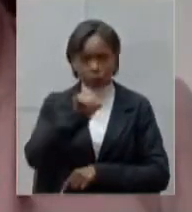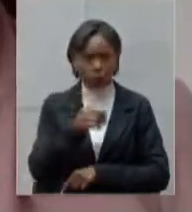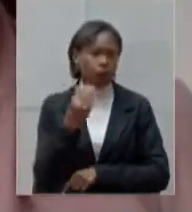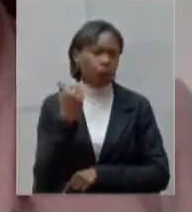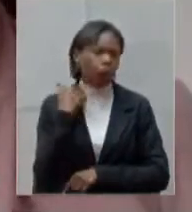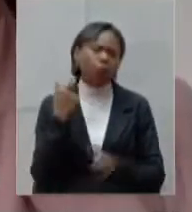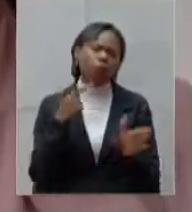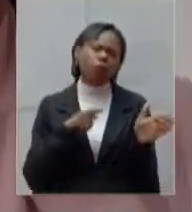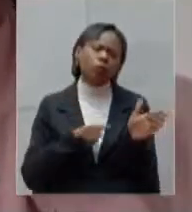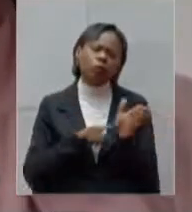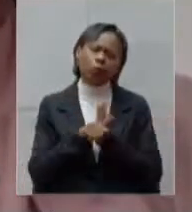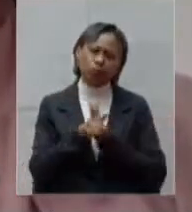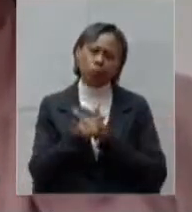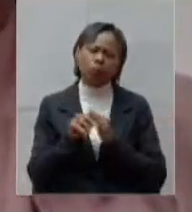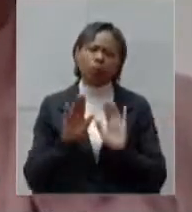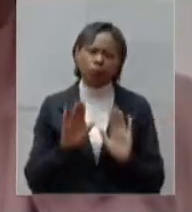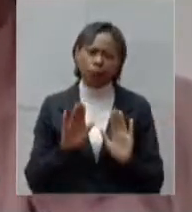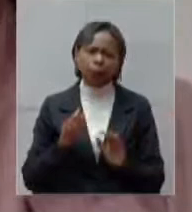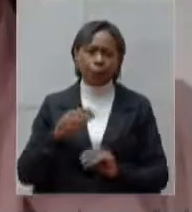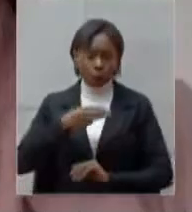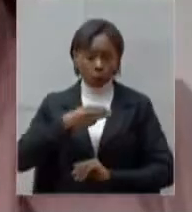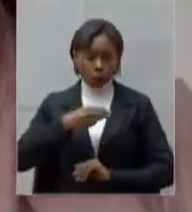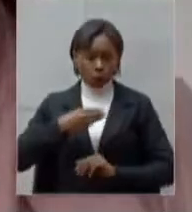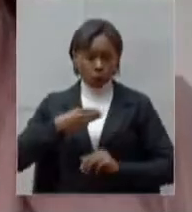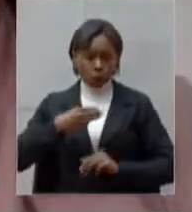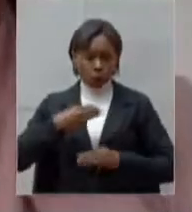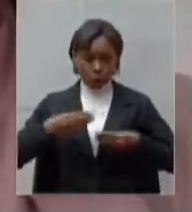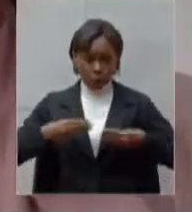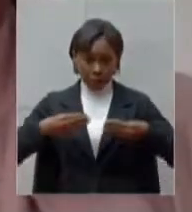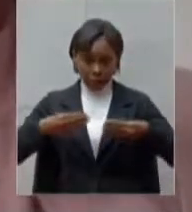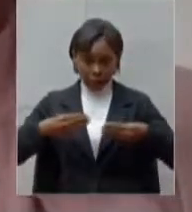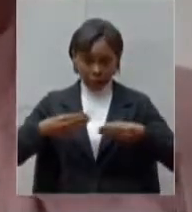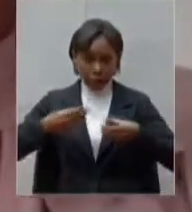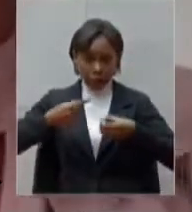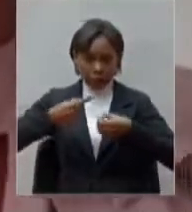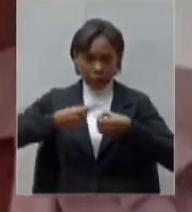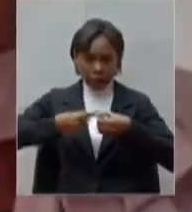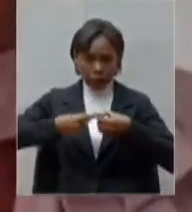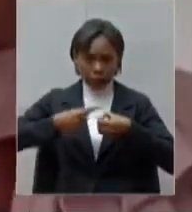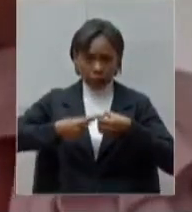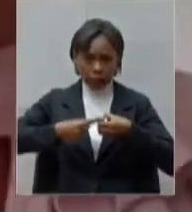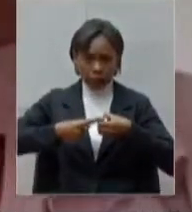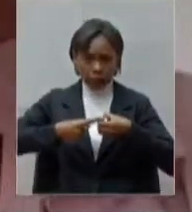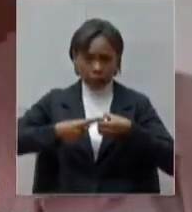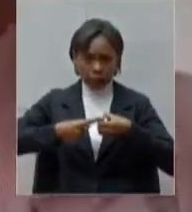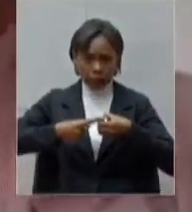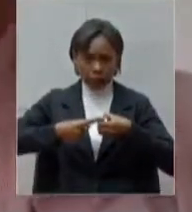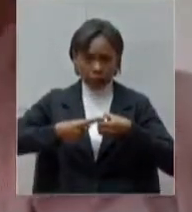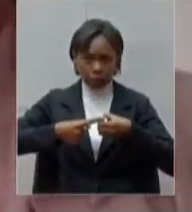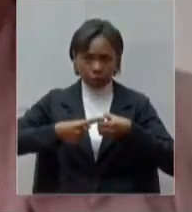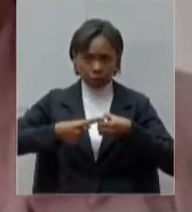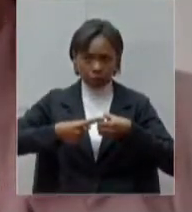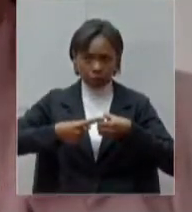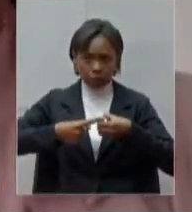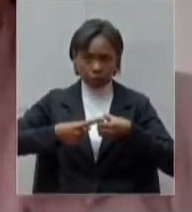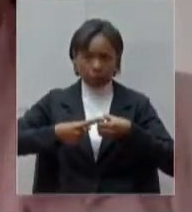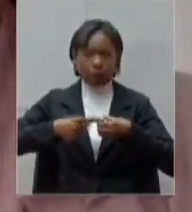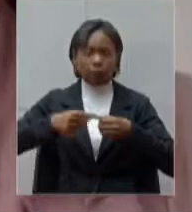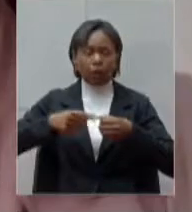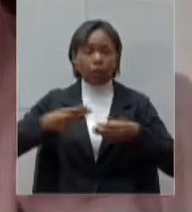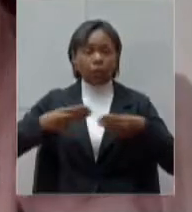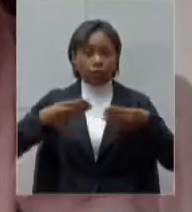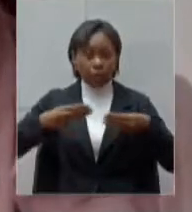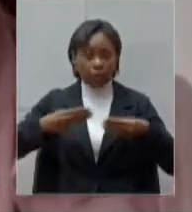o ministério da cidade é o ministério da cidade da saúde